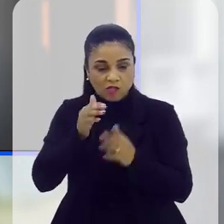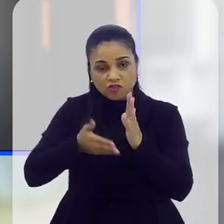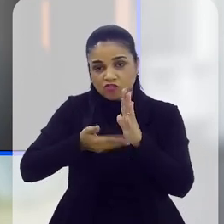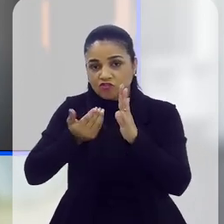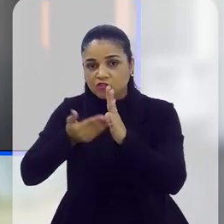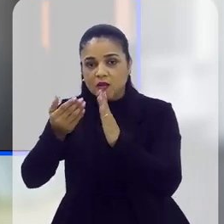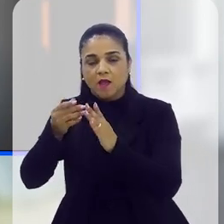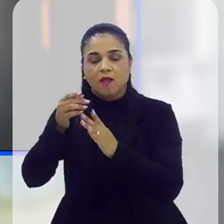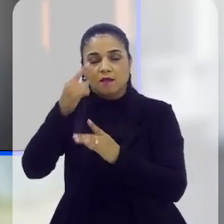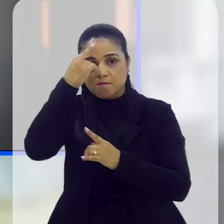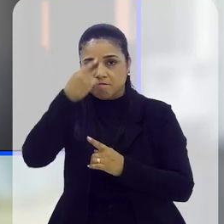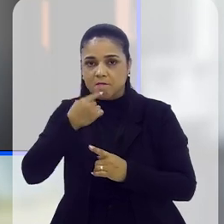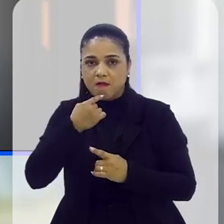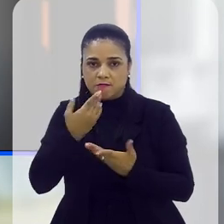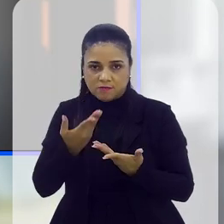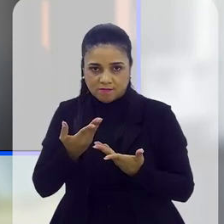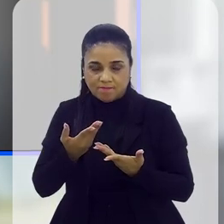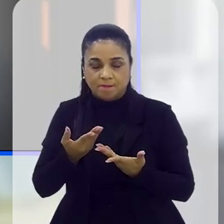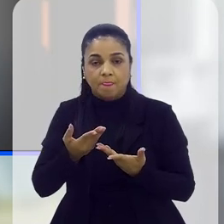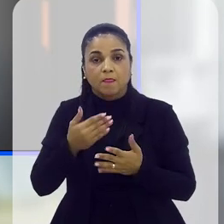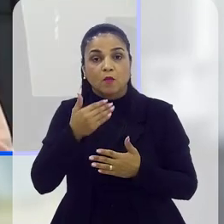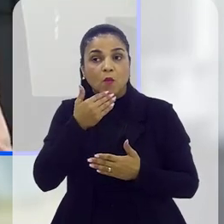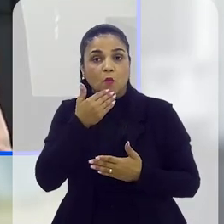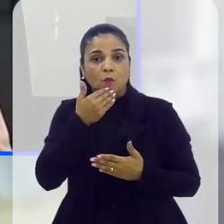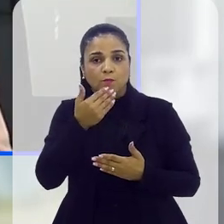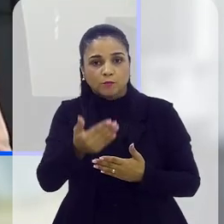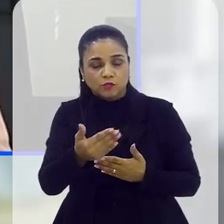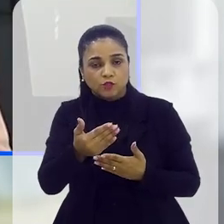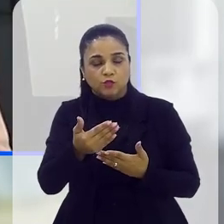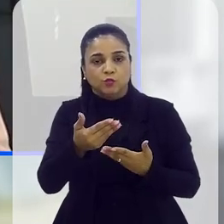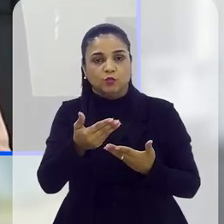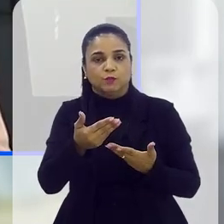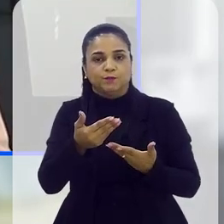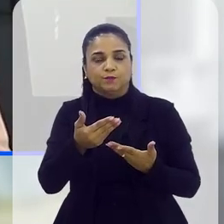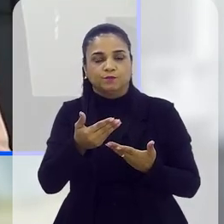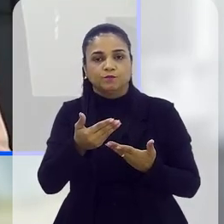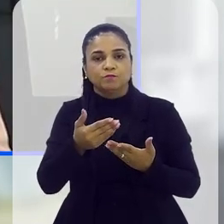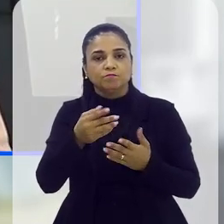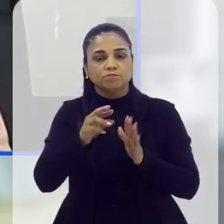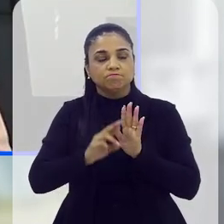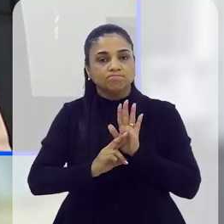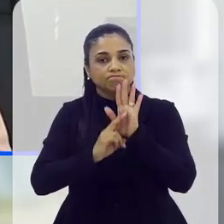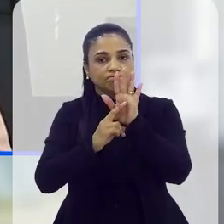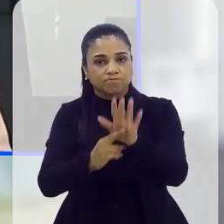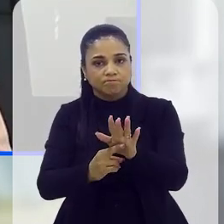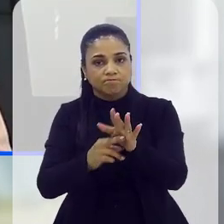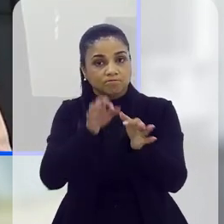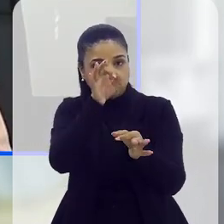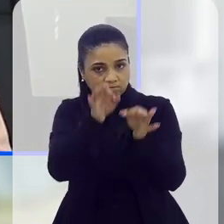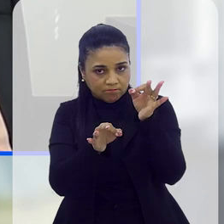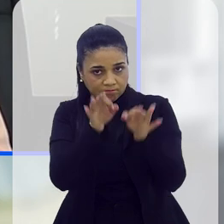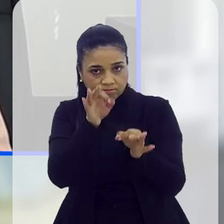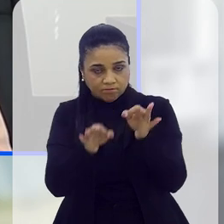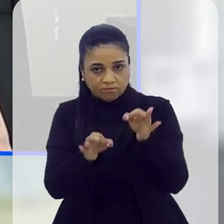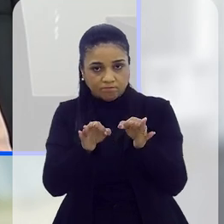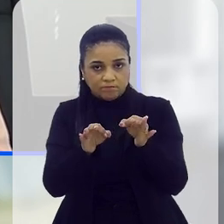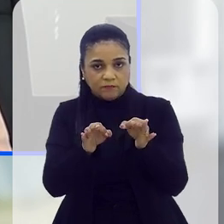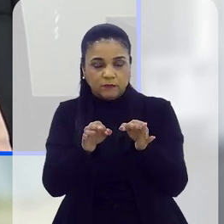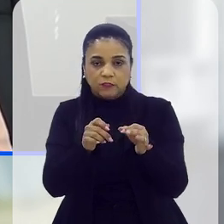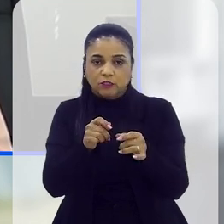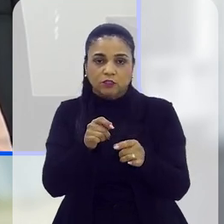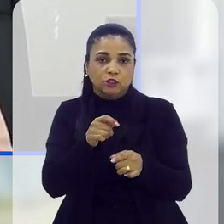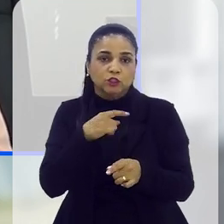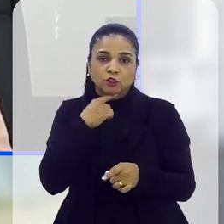e tirar logo aquelas imagens do ar. Bom, quando esse pedido vier por uma representação judicial,